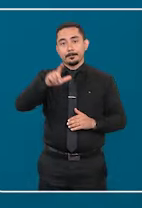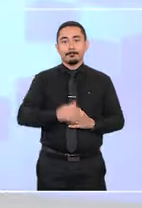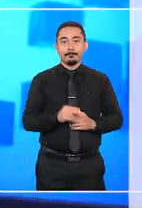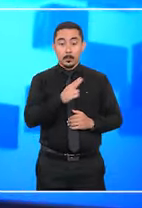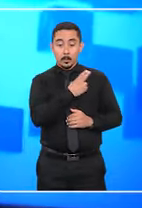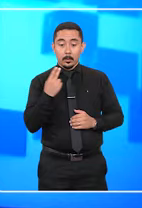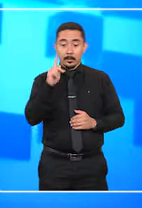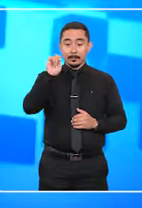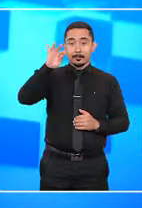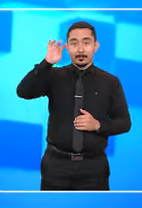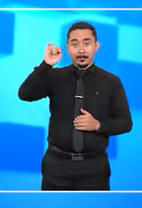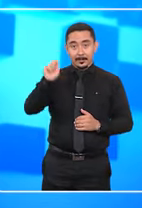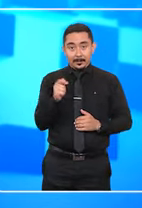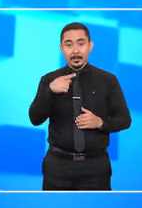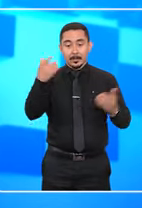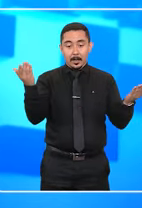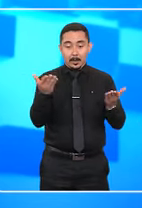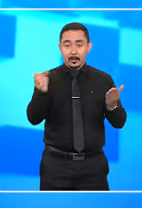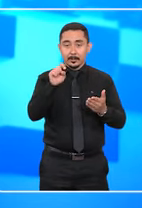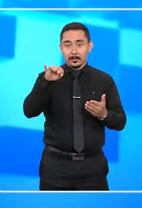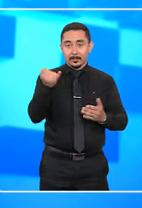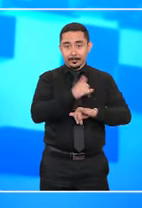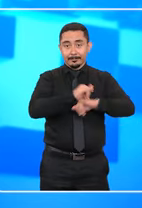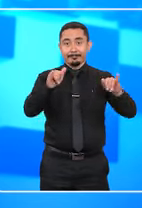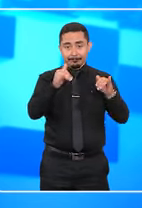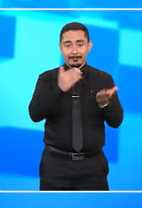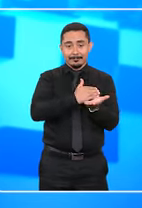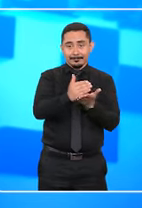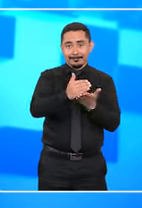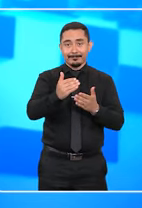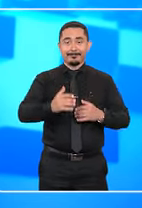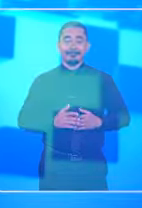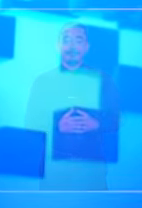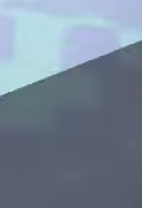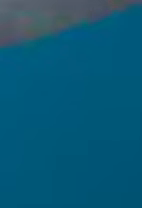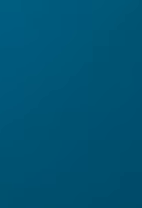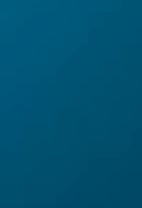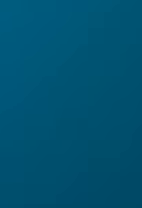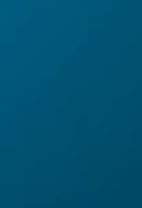Eu sou Kátia Gomes e o STJ Notícias está no ar.